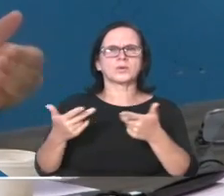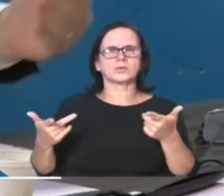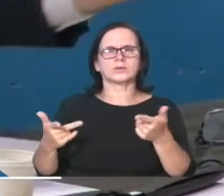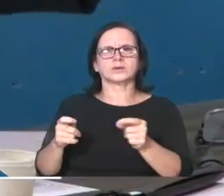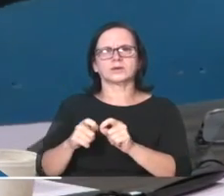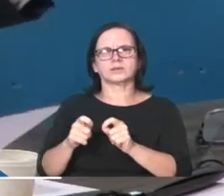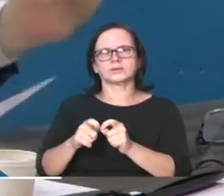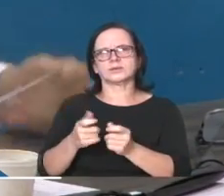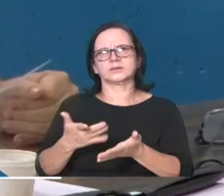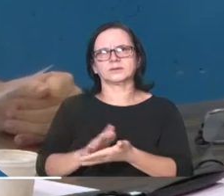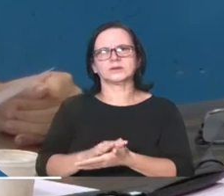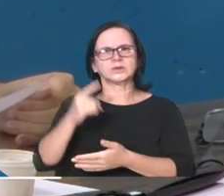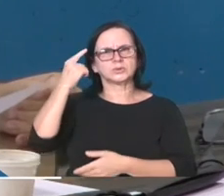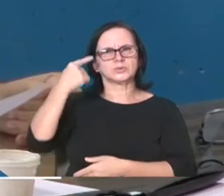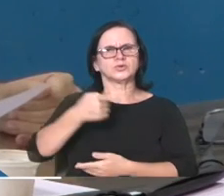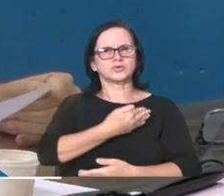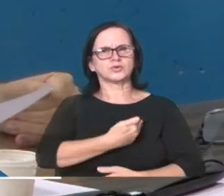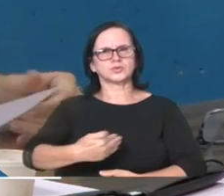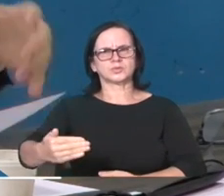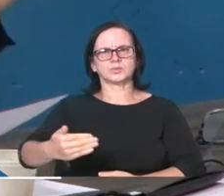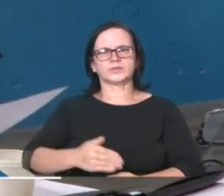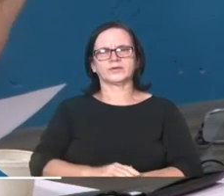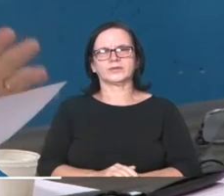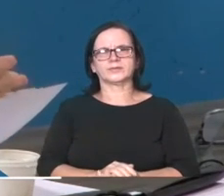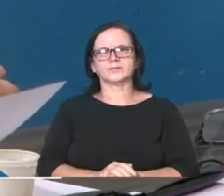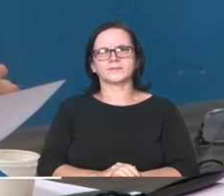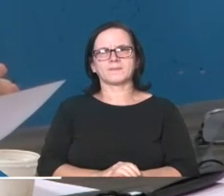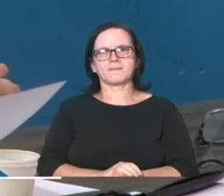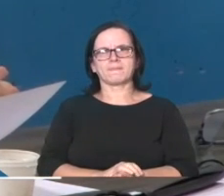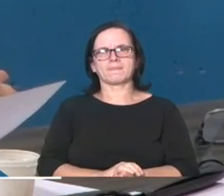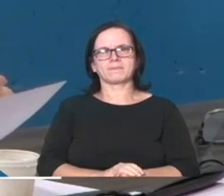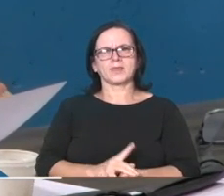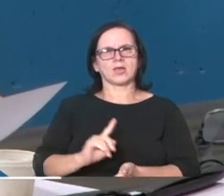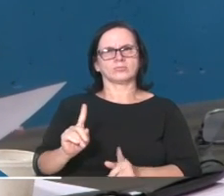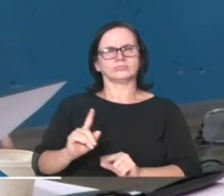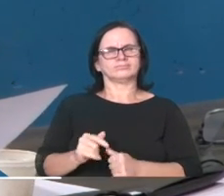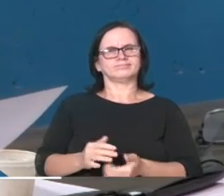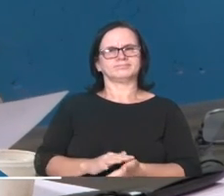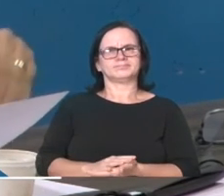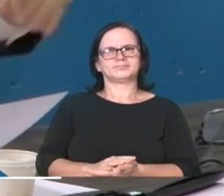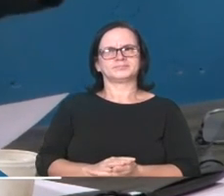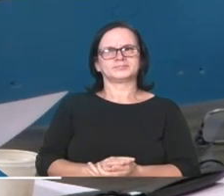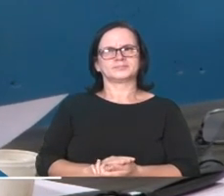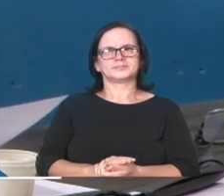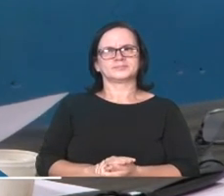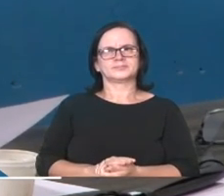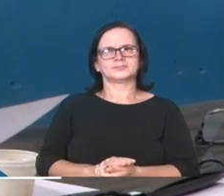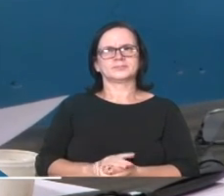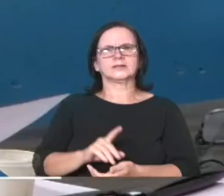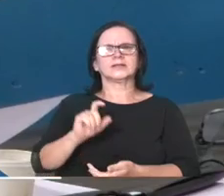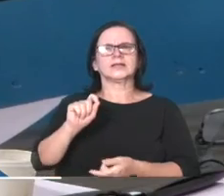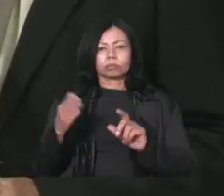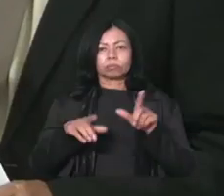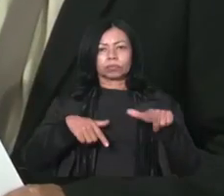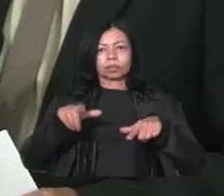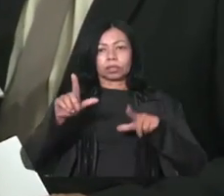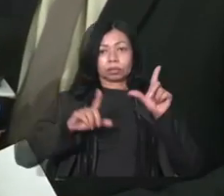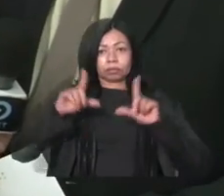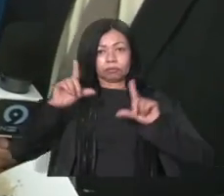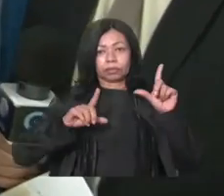O vereador Alessandro Oliveira destacou a importância das políticas públicas na cidade.